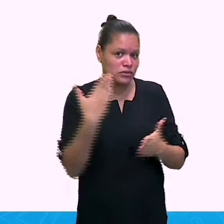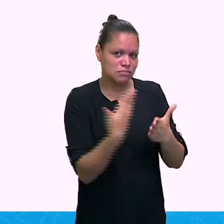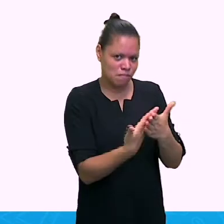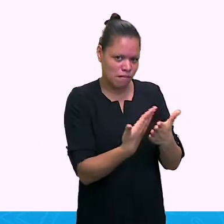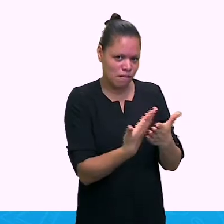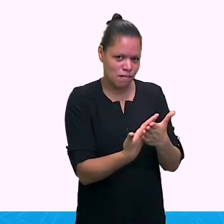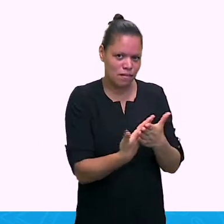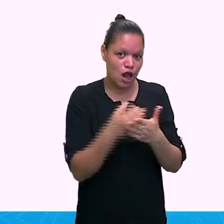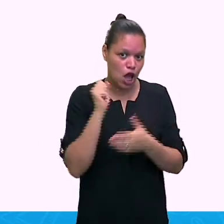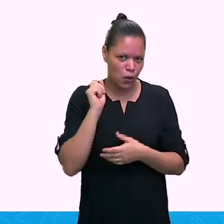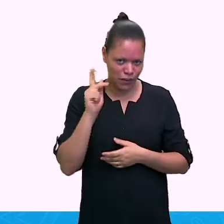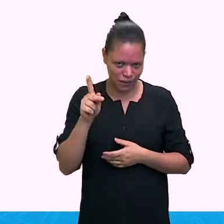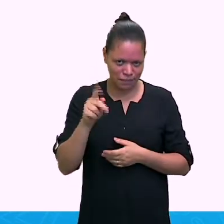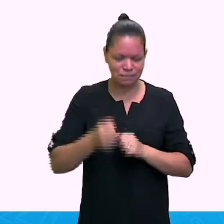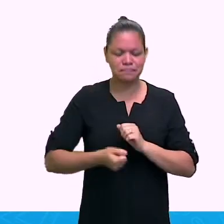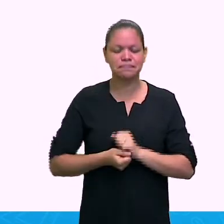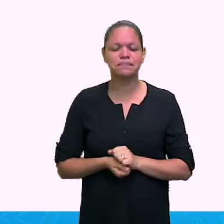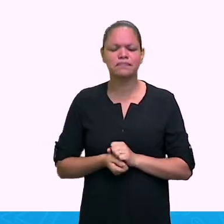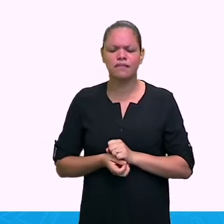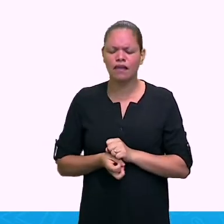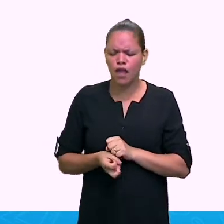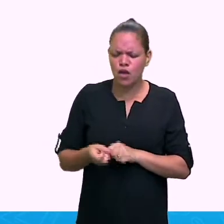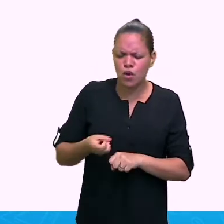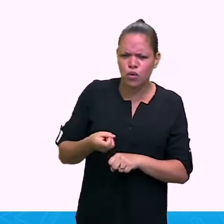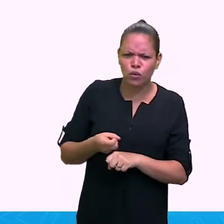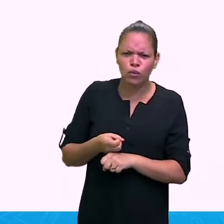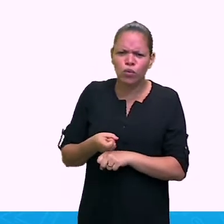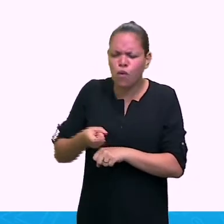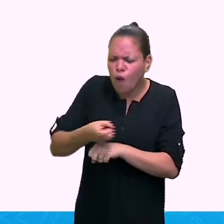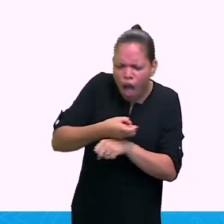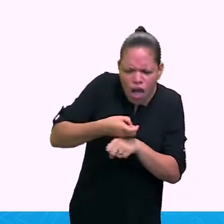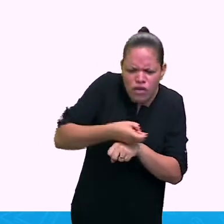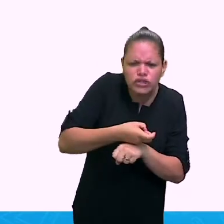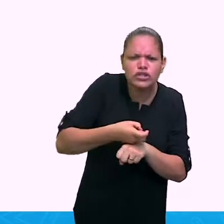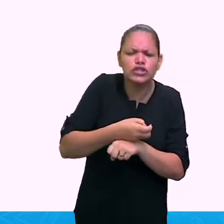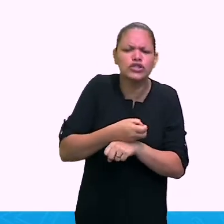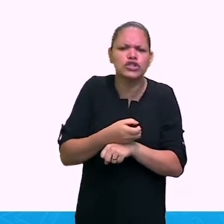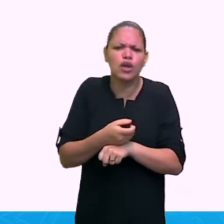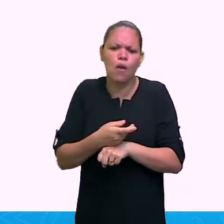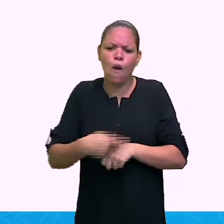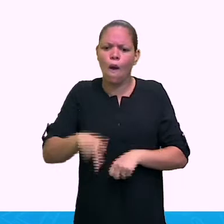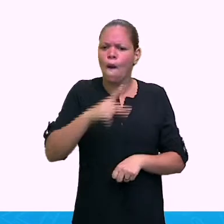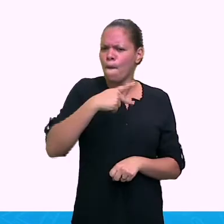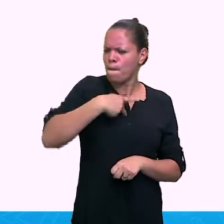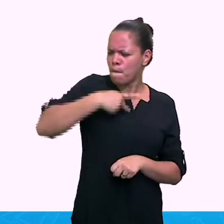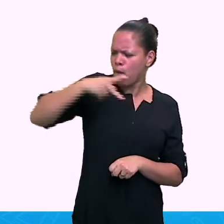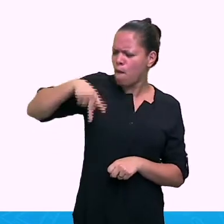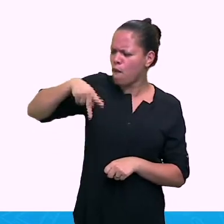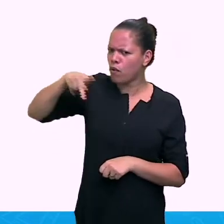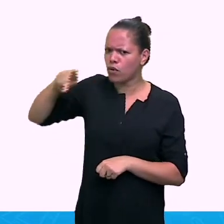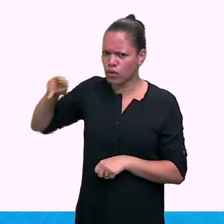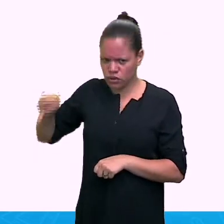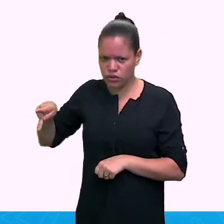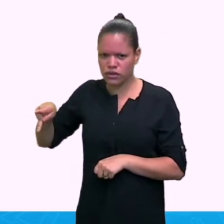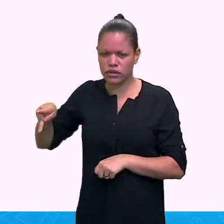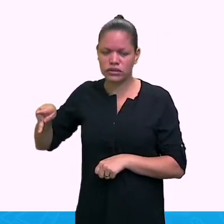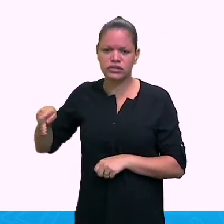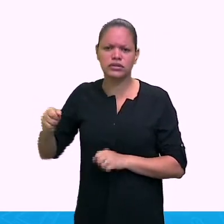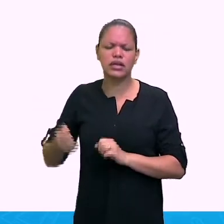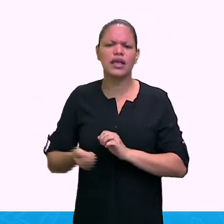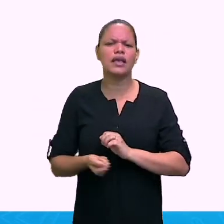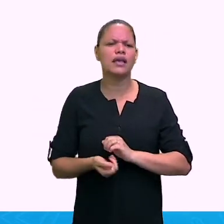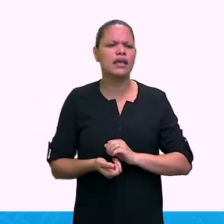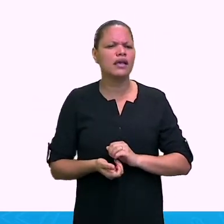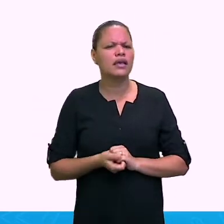Os adjetivos possessivos, os possessives adjectives, são aquele que é seu, né? A possessão, ele é seu.